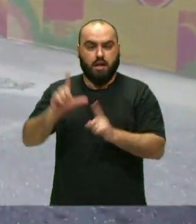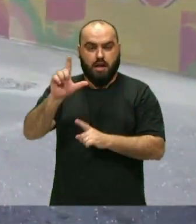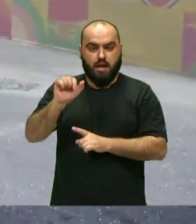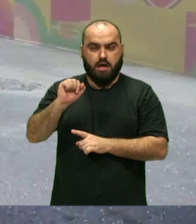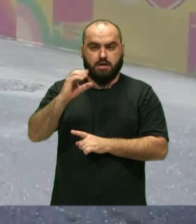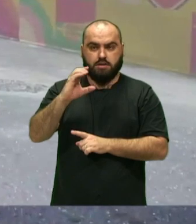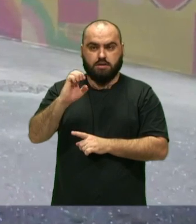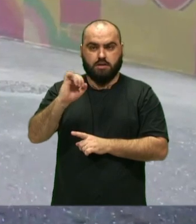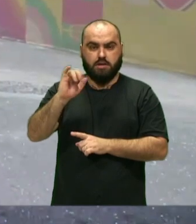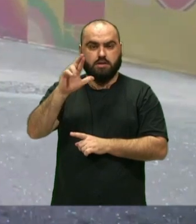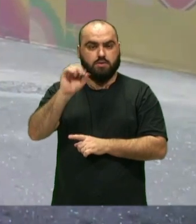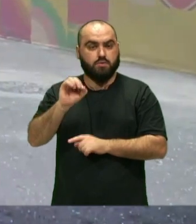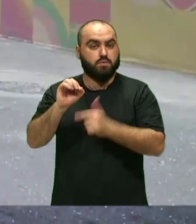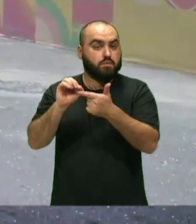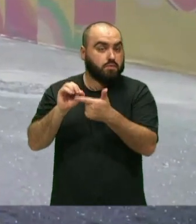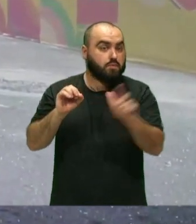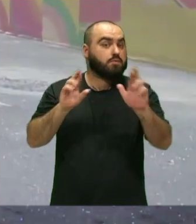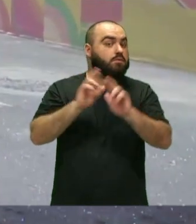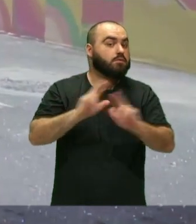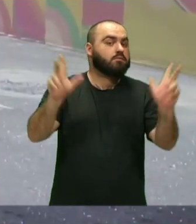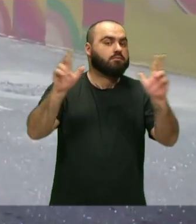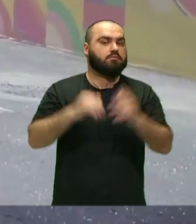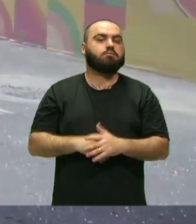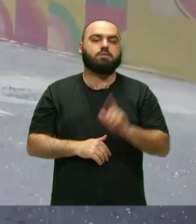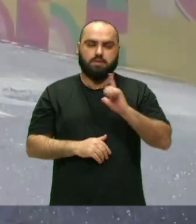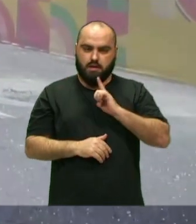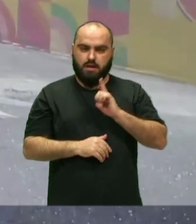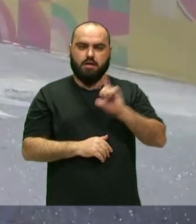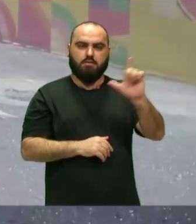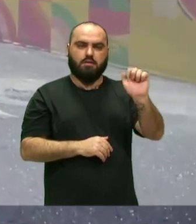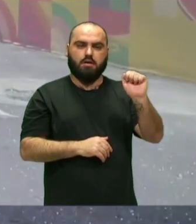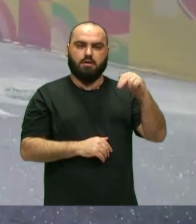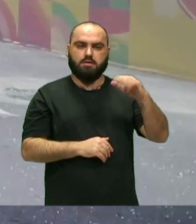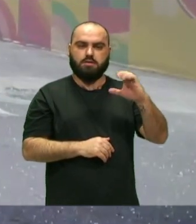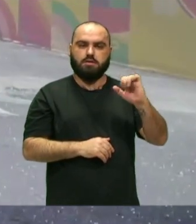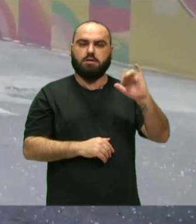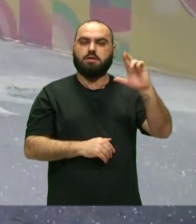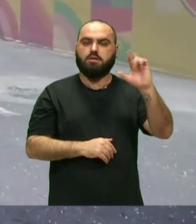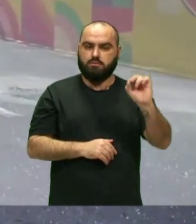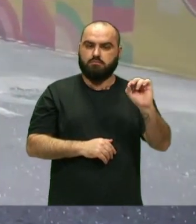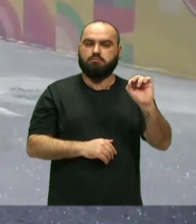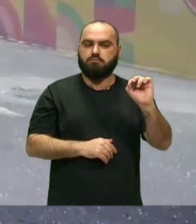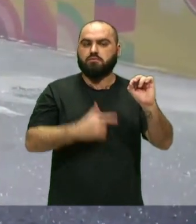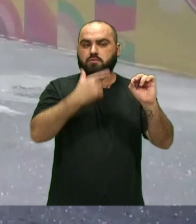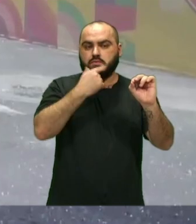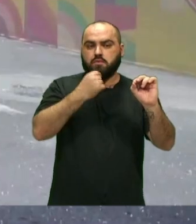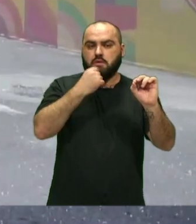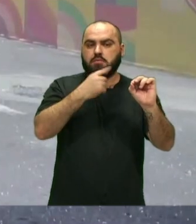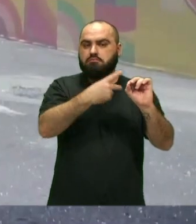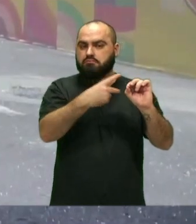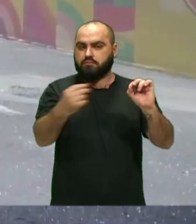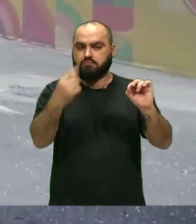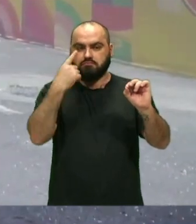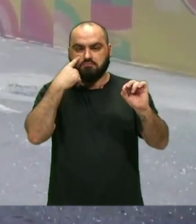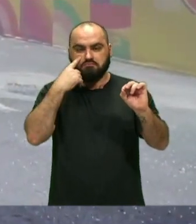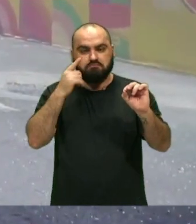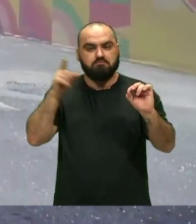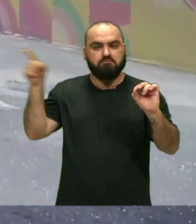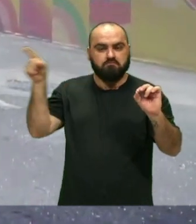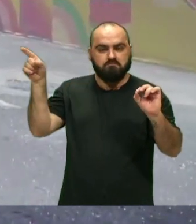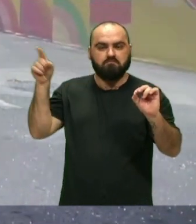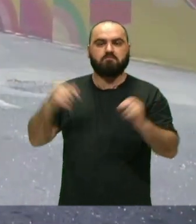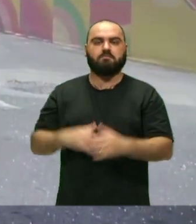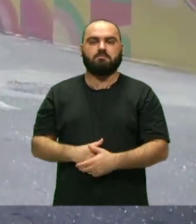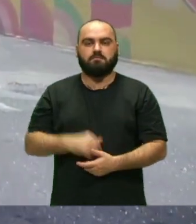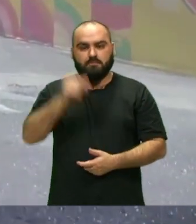lanceiros Ou é outra coisa Outra expressão Tenho lanceiros Esse que passou agora Foi o reamar essa que vem aí